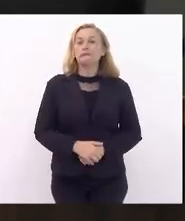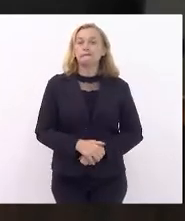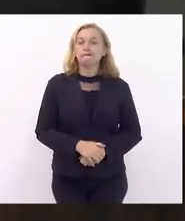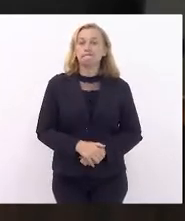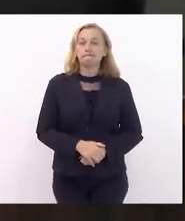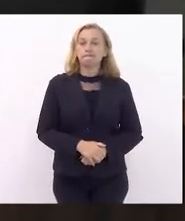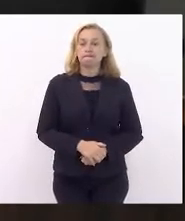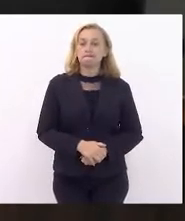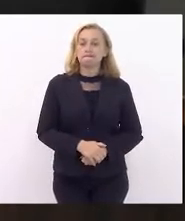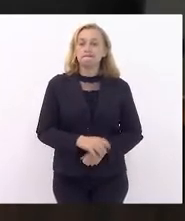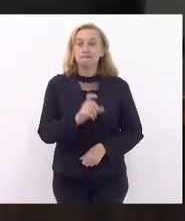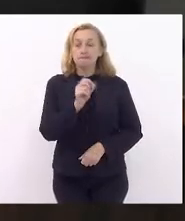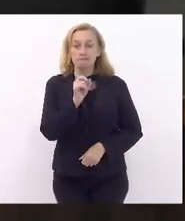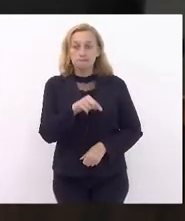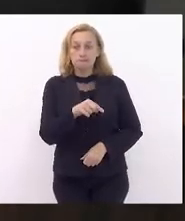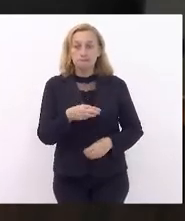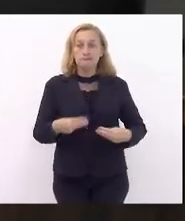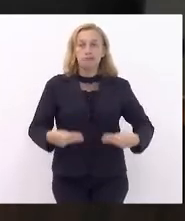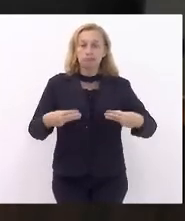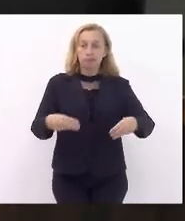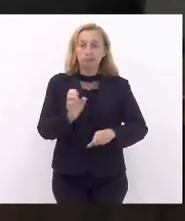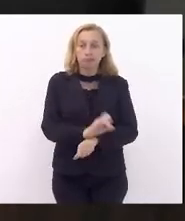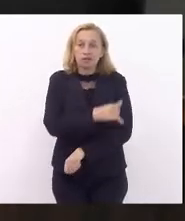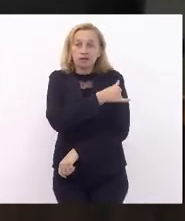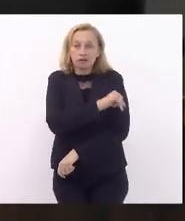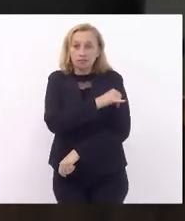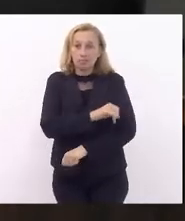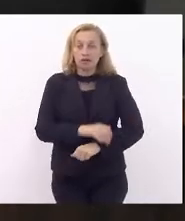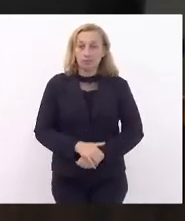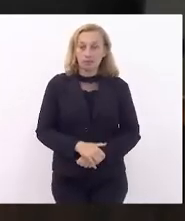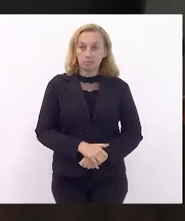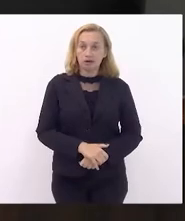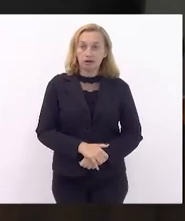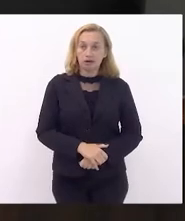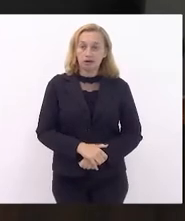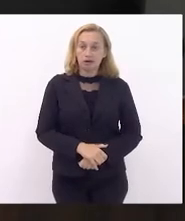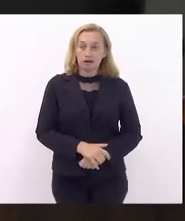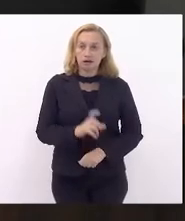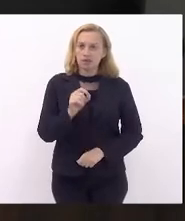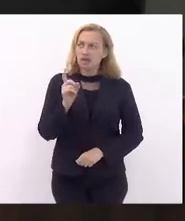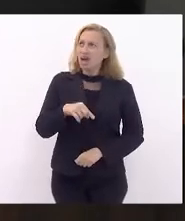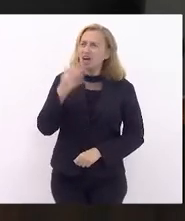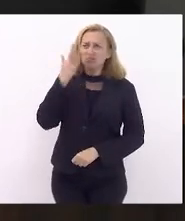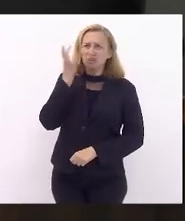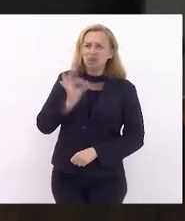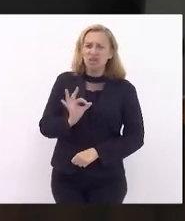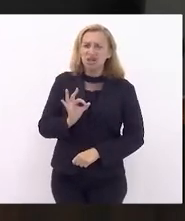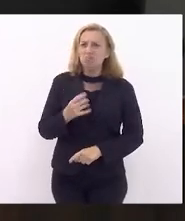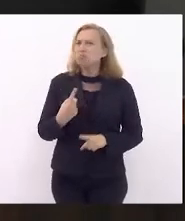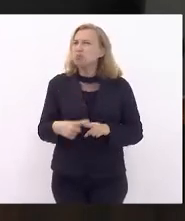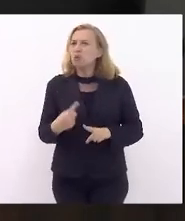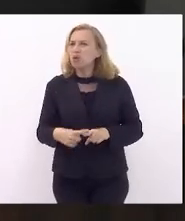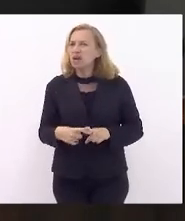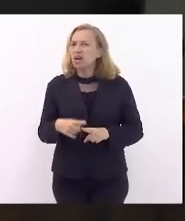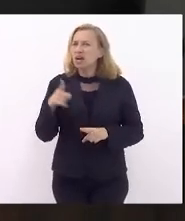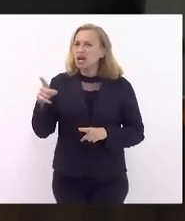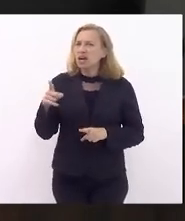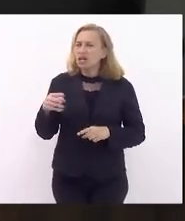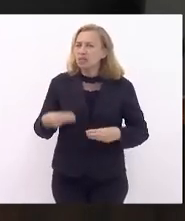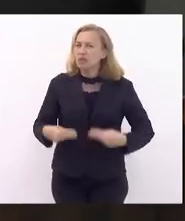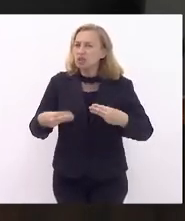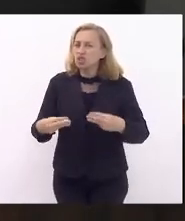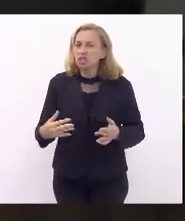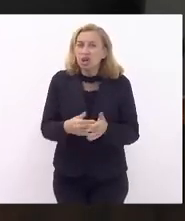que é o ministro do Estado do Rio de Janeiro, mas que é... Eu não entendi ainda por que ele está ministro até